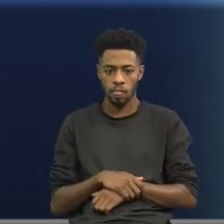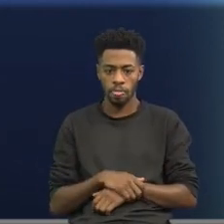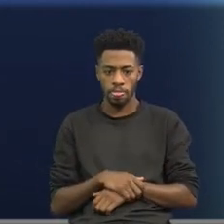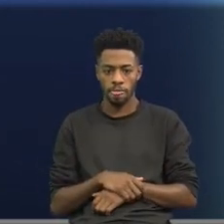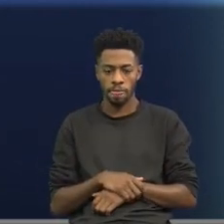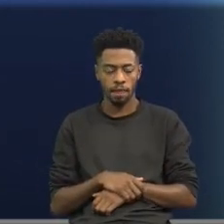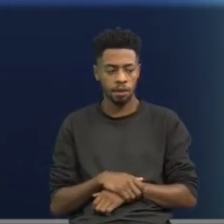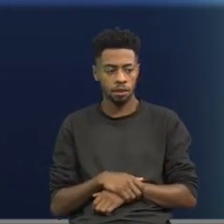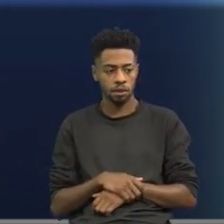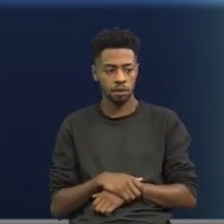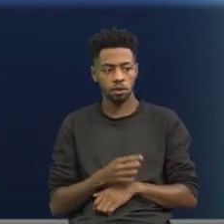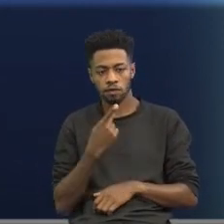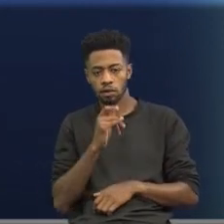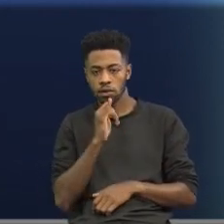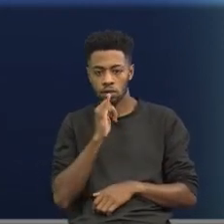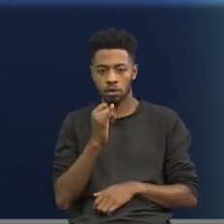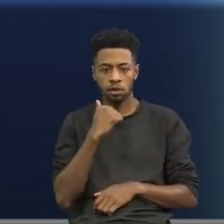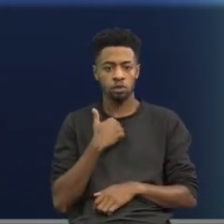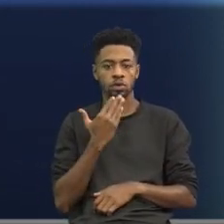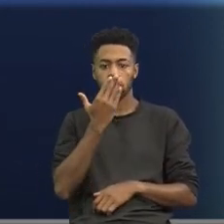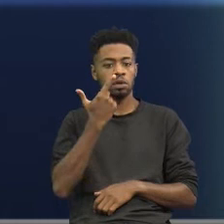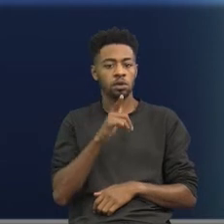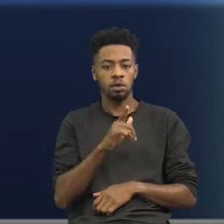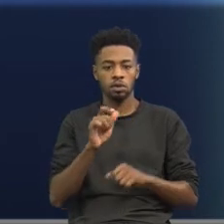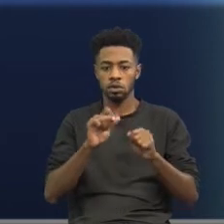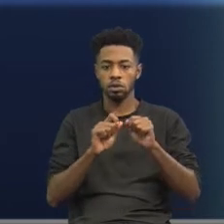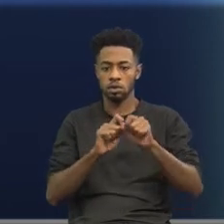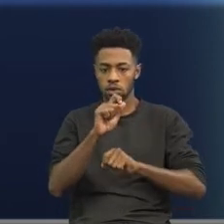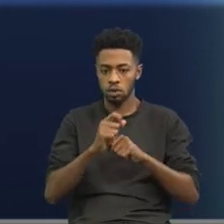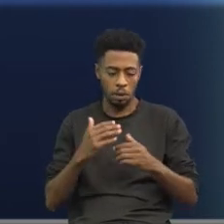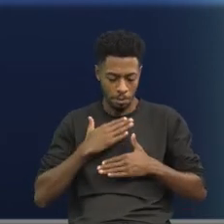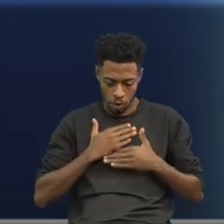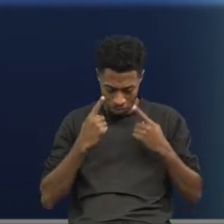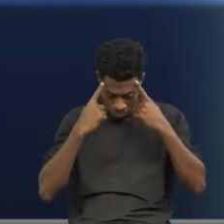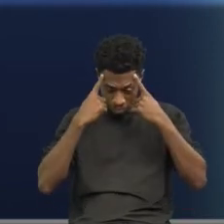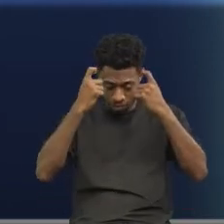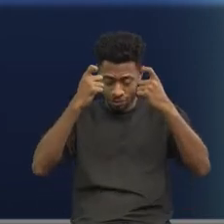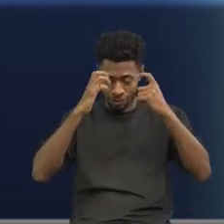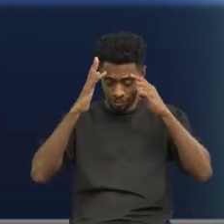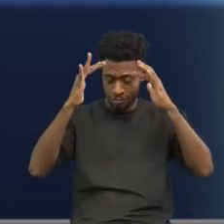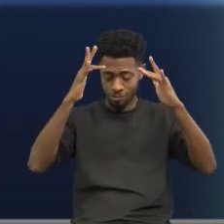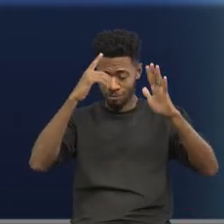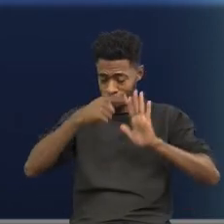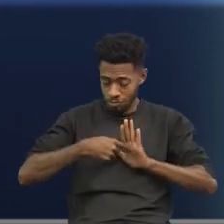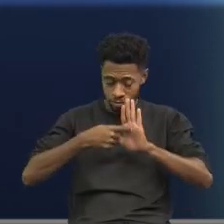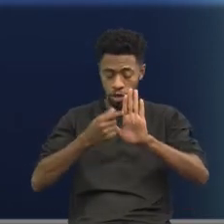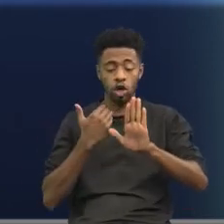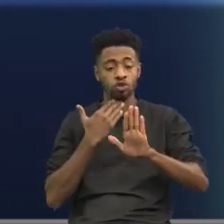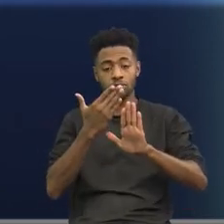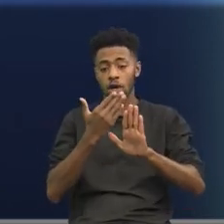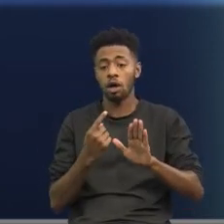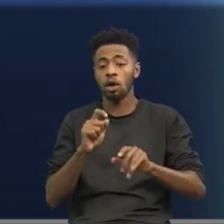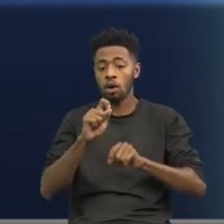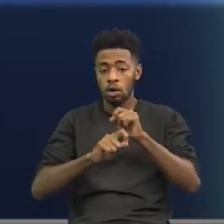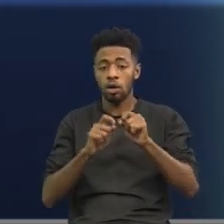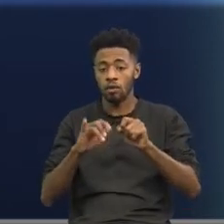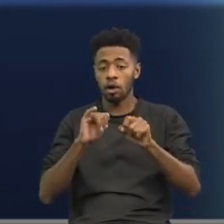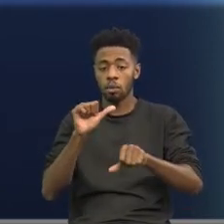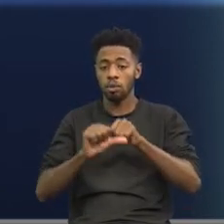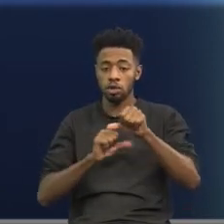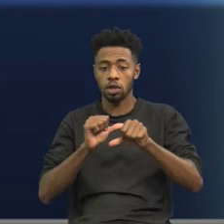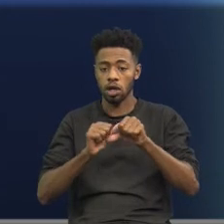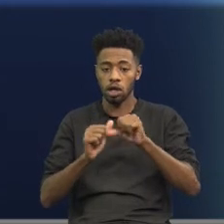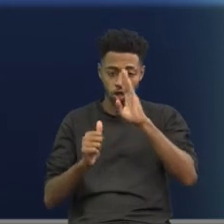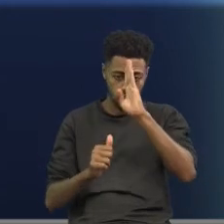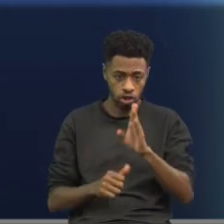deformados, dizia, não poderei jamais dar vazão ao meu instinto criador. Então, vou transformar o que está em discurso direto no discurso indireto.